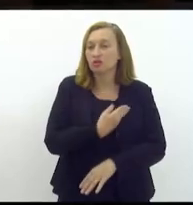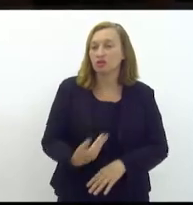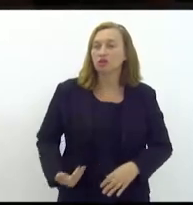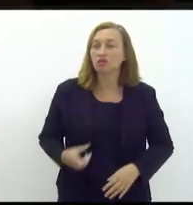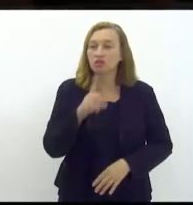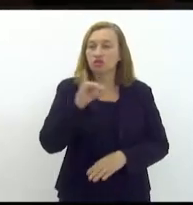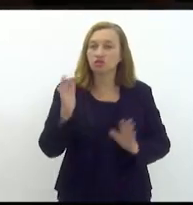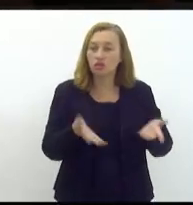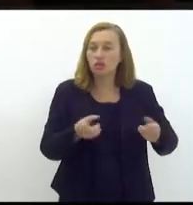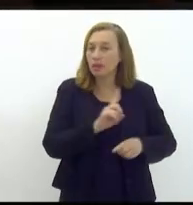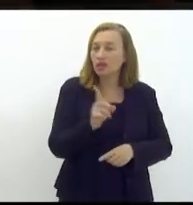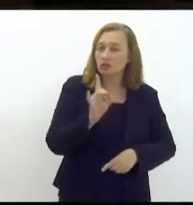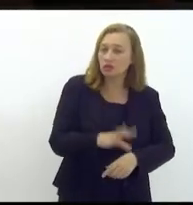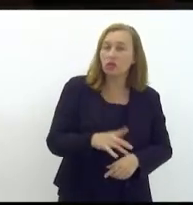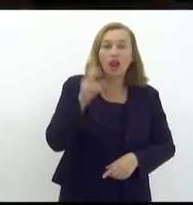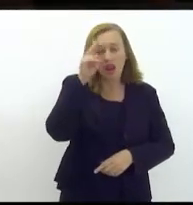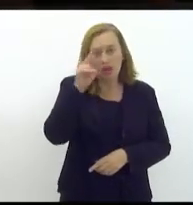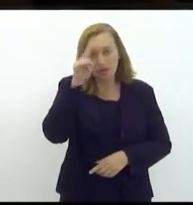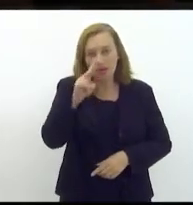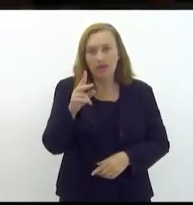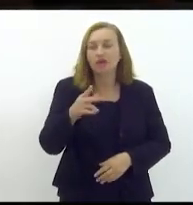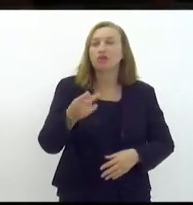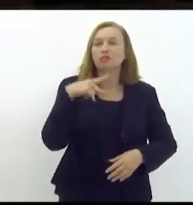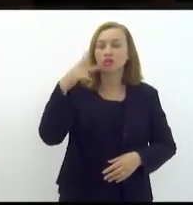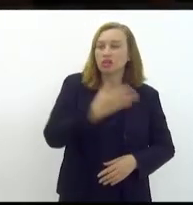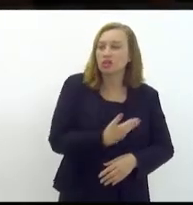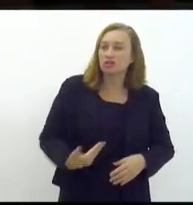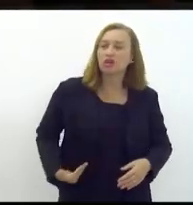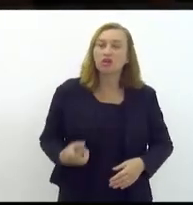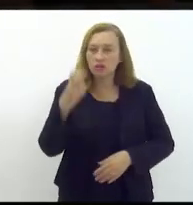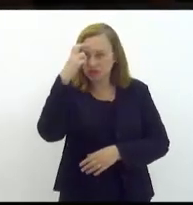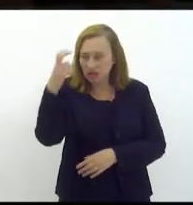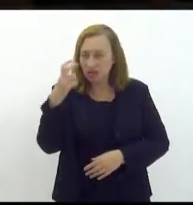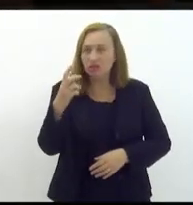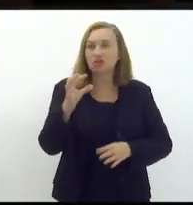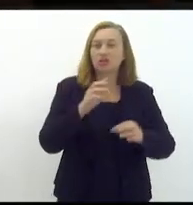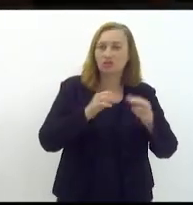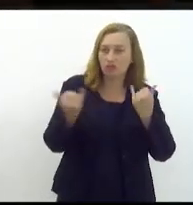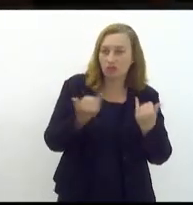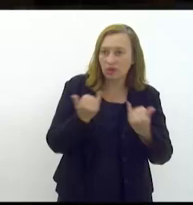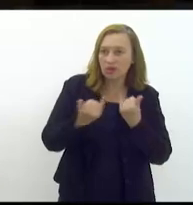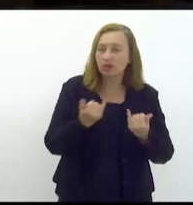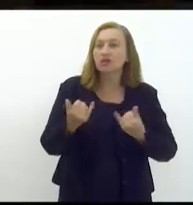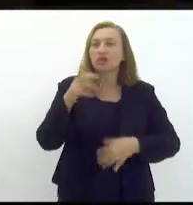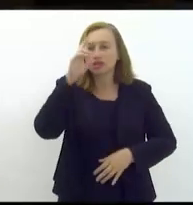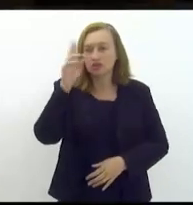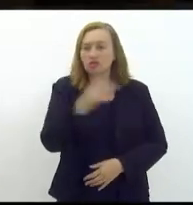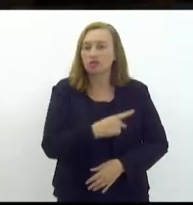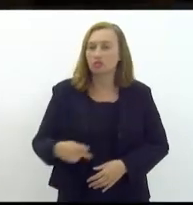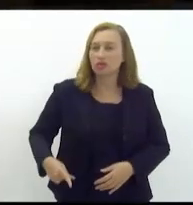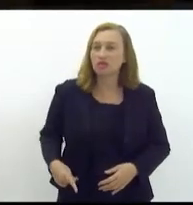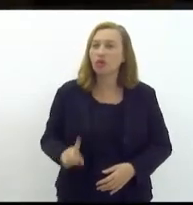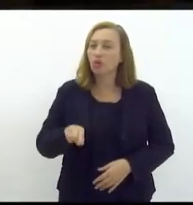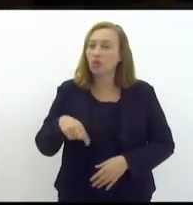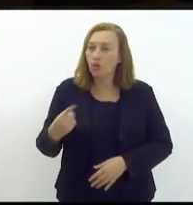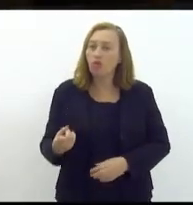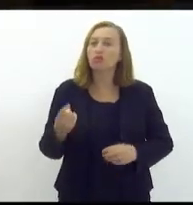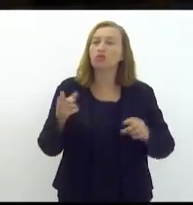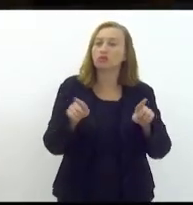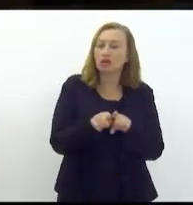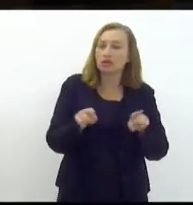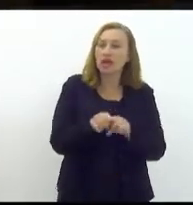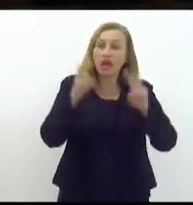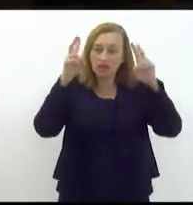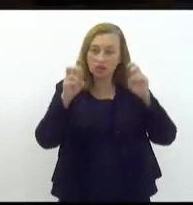mas não só isso lembrar que política pública se faz com inteligência e informação e aí senhor presidente outro elemento que eu queria